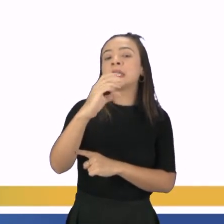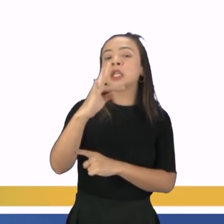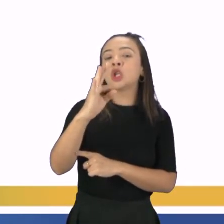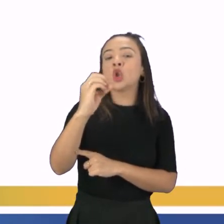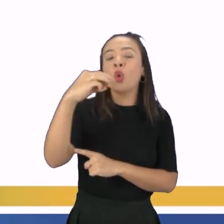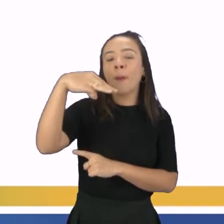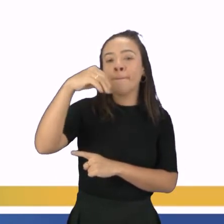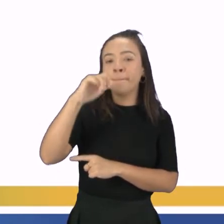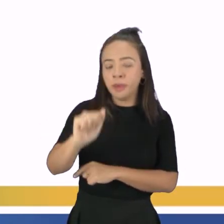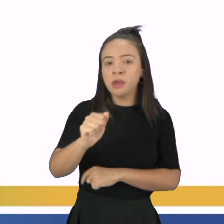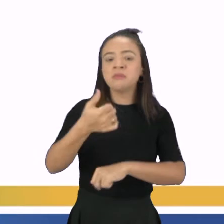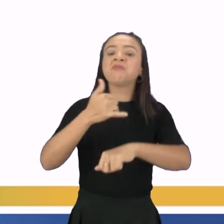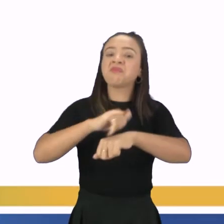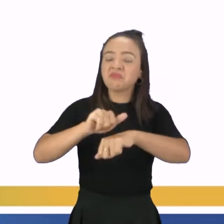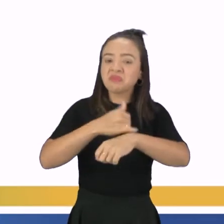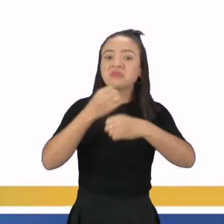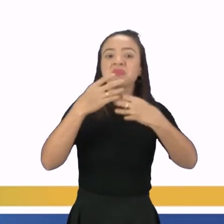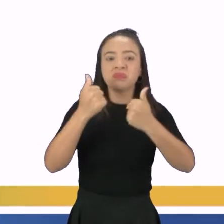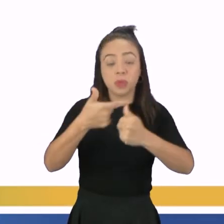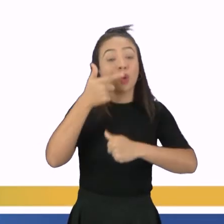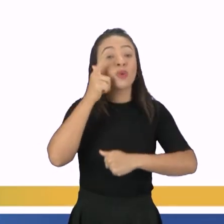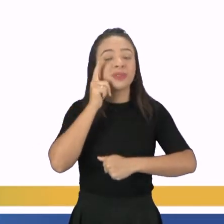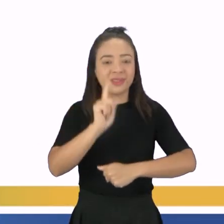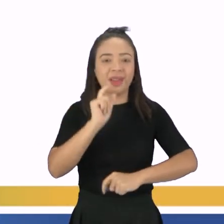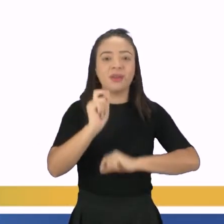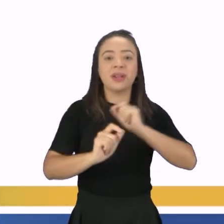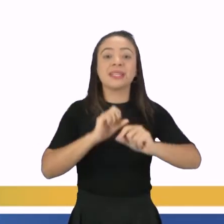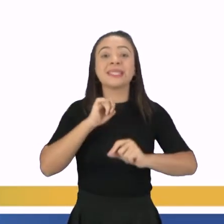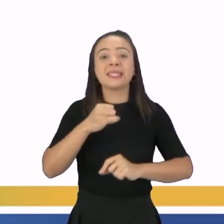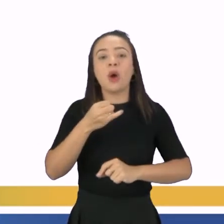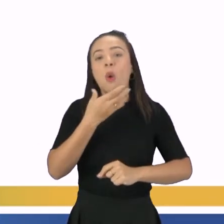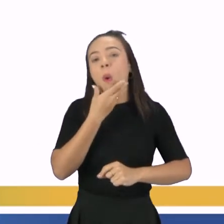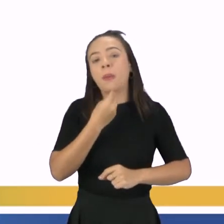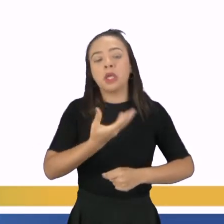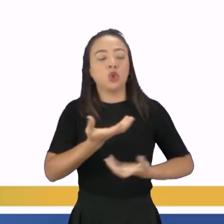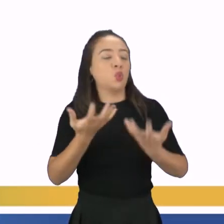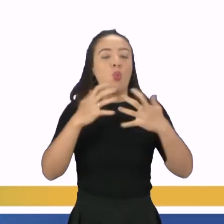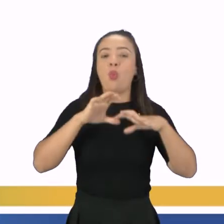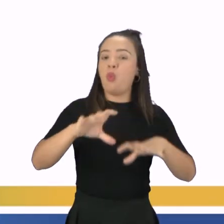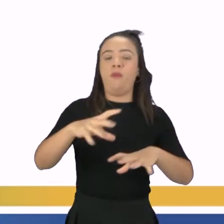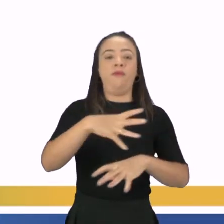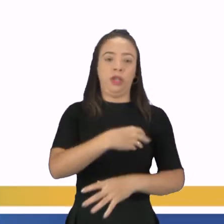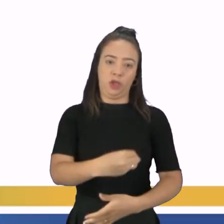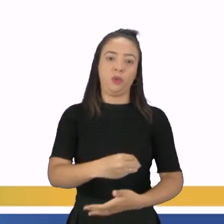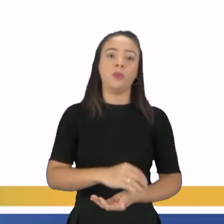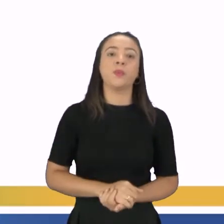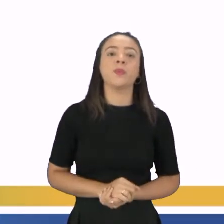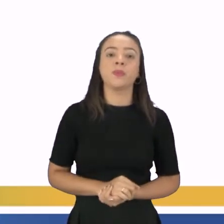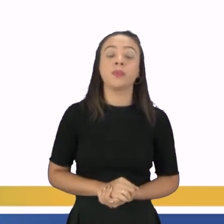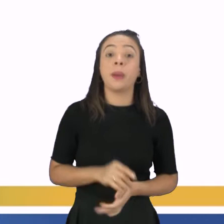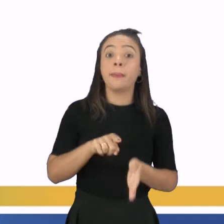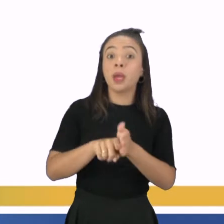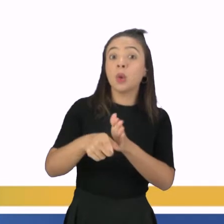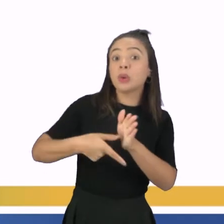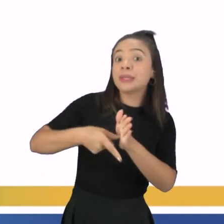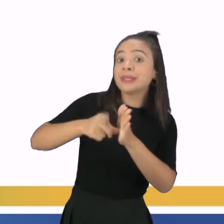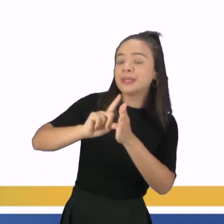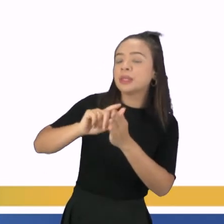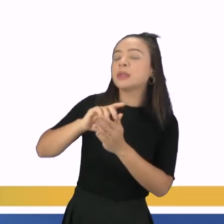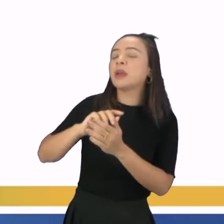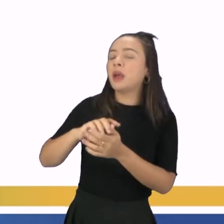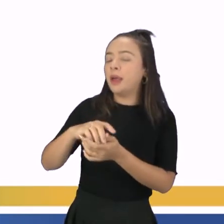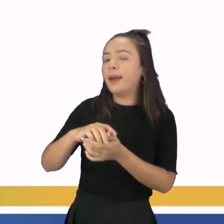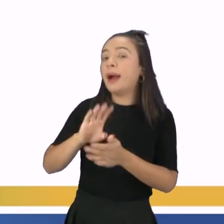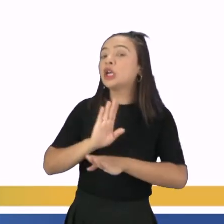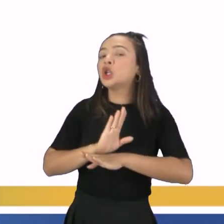método tão eficiente, né? Pra prevenir homens de terem filhos, tá? A questão anterior, ela meio que já dá a resposta